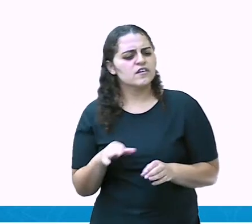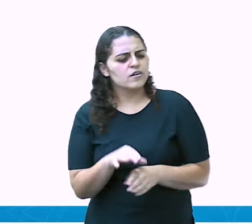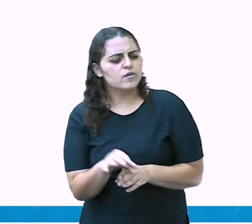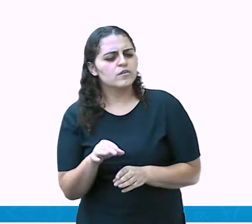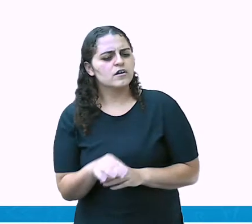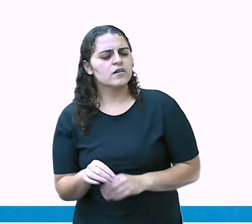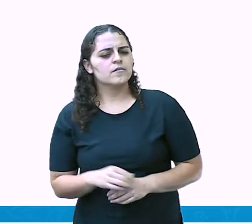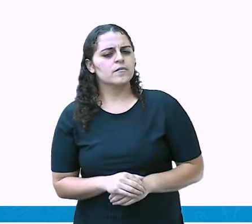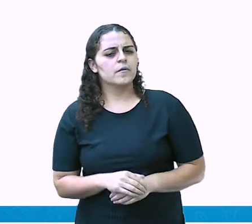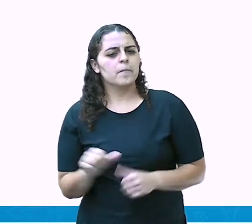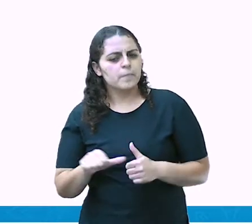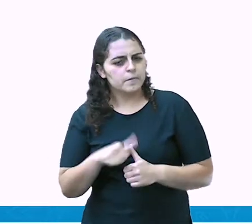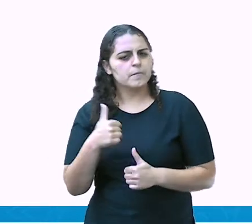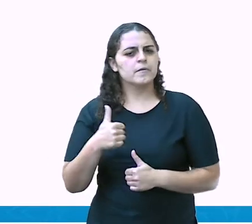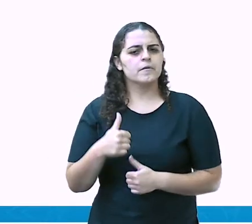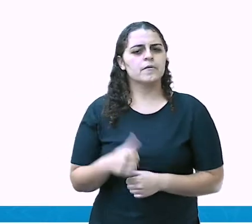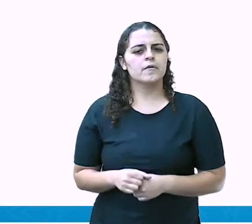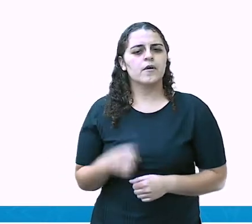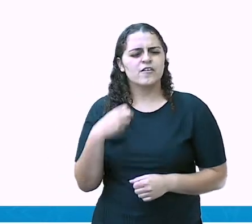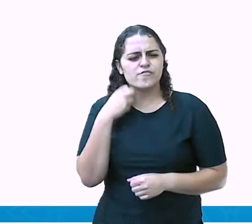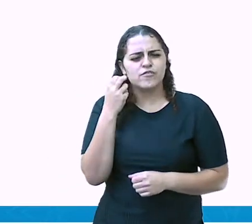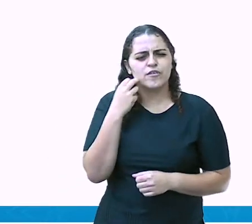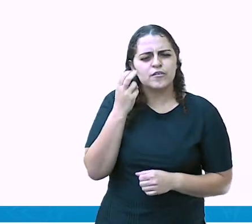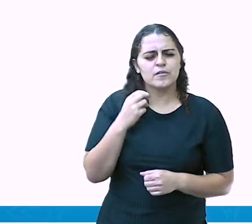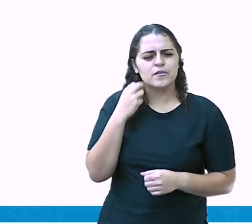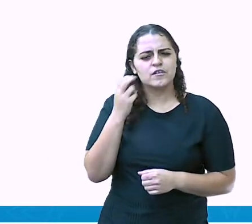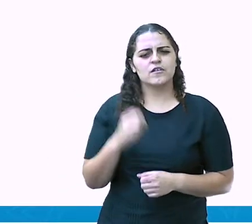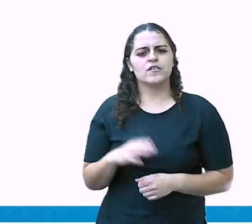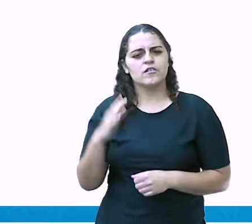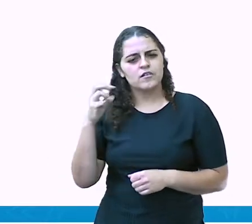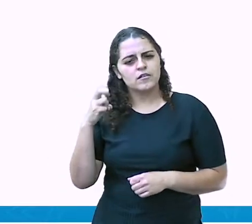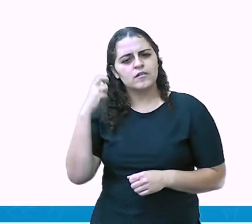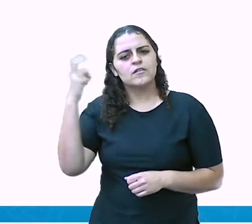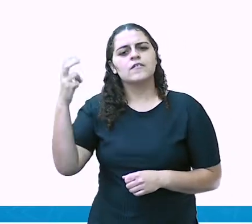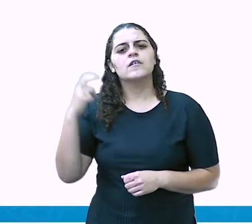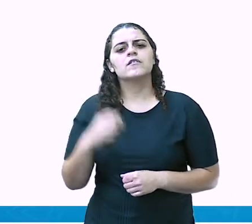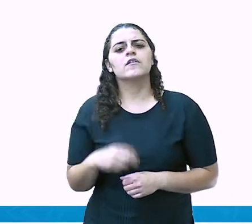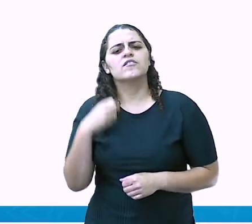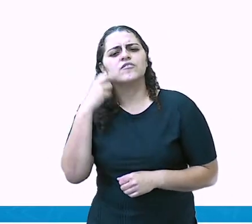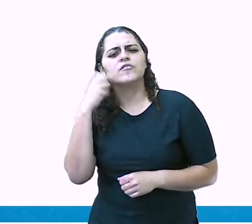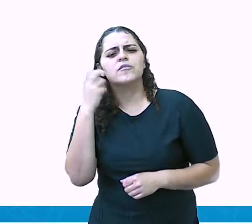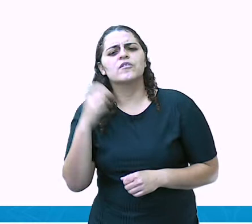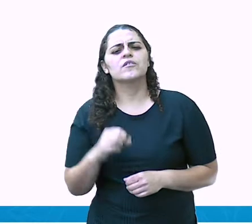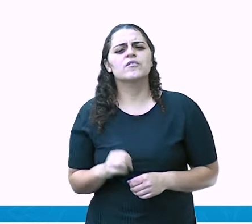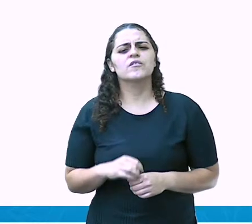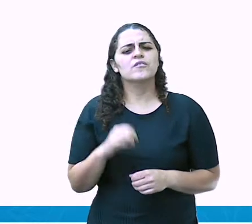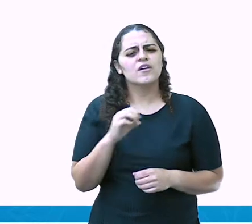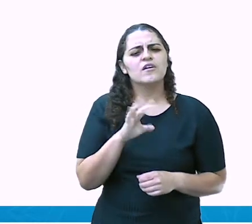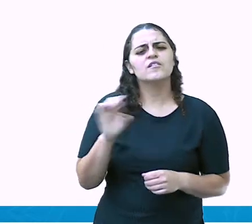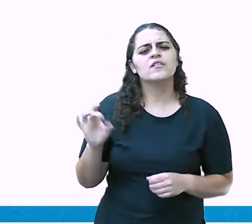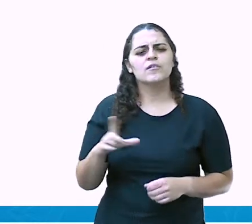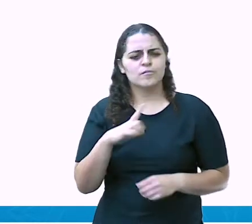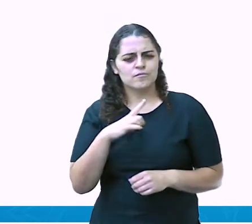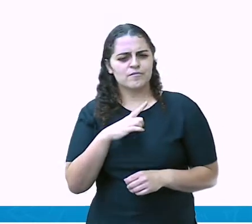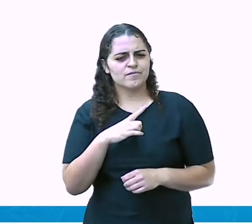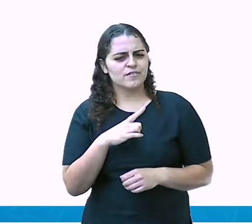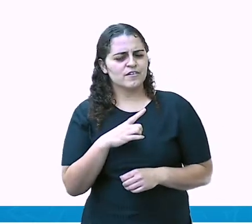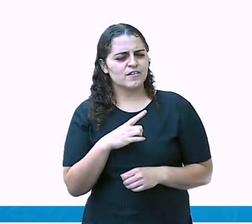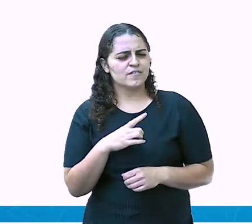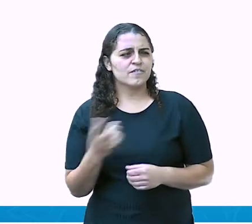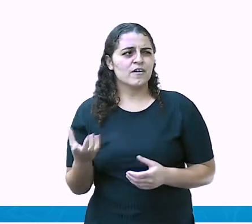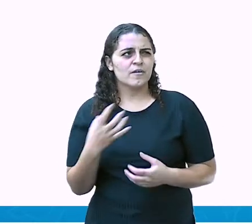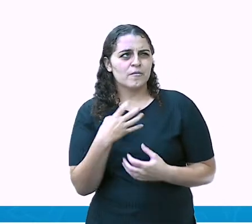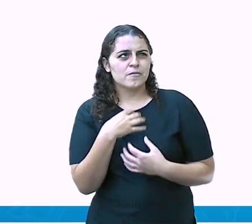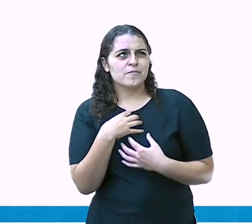ajuda. A primeira coisa, a timidez excessiva. Timidez, todo mundo tem, né, pessoal? A gente tem alguma